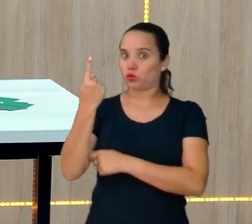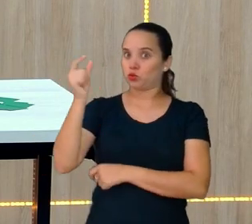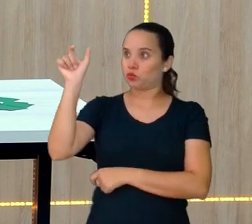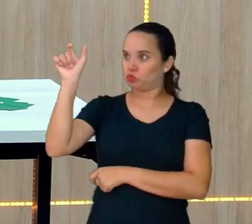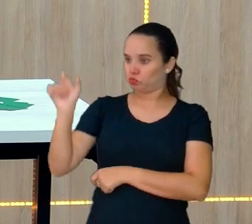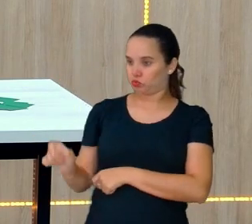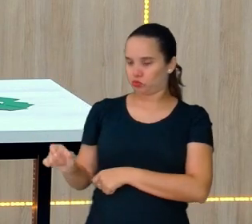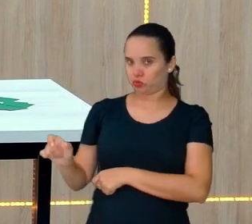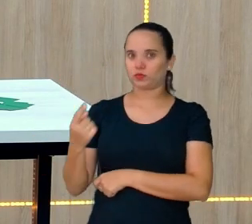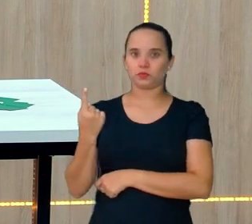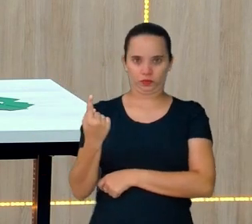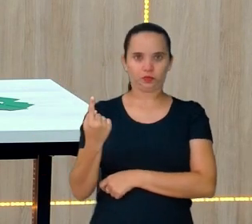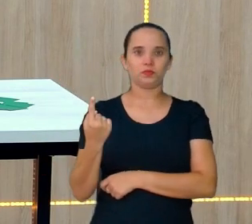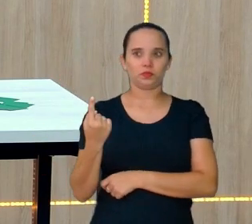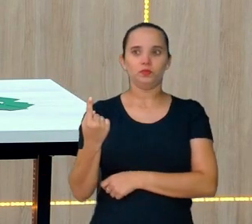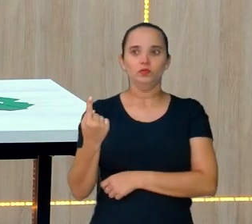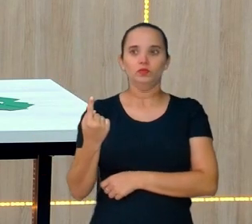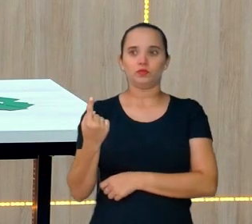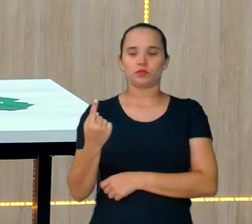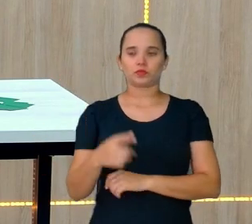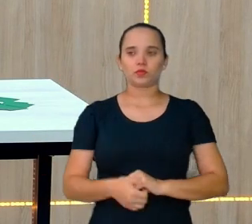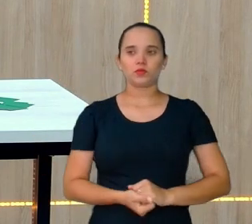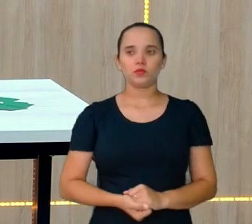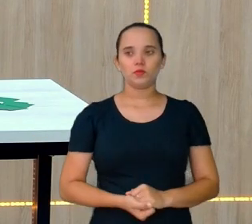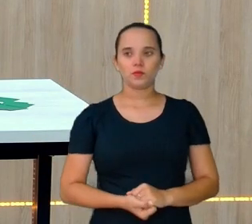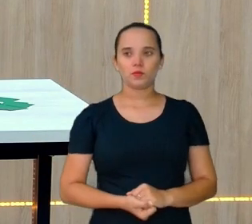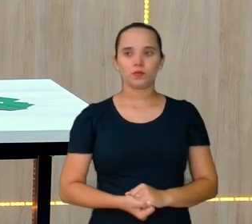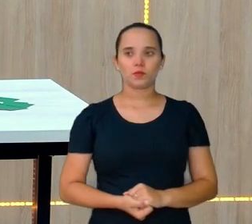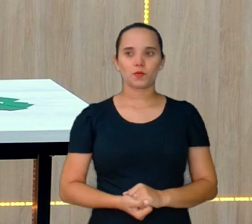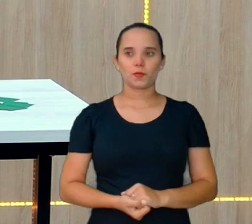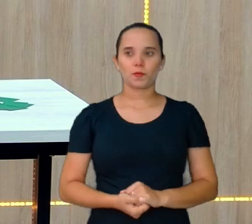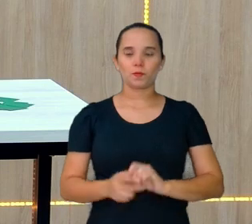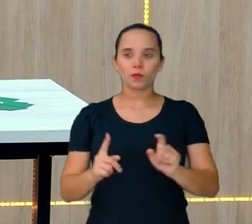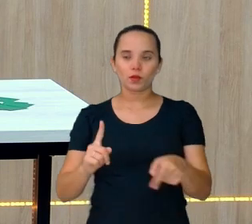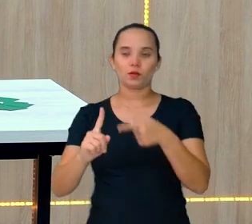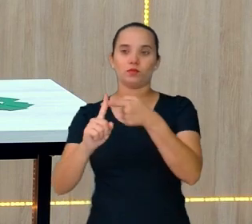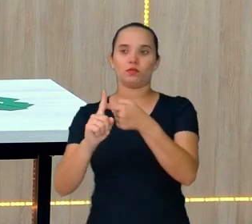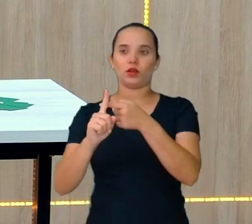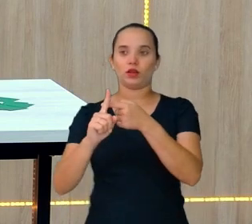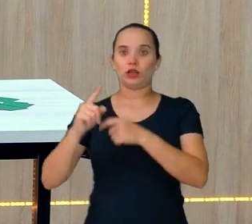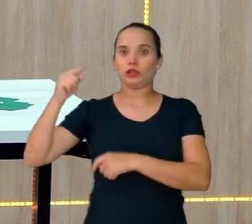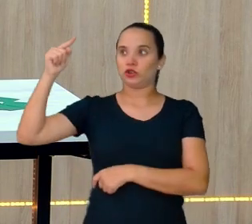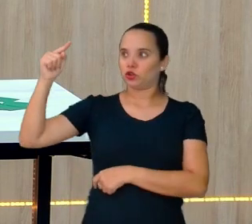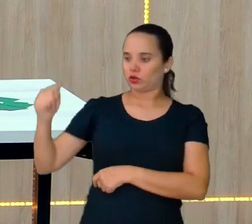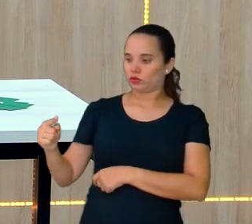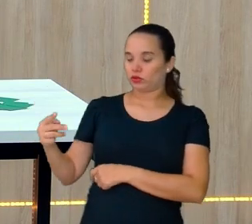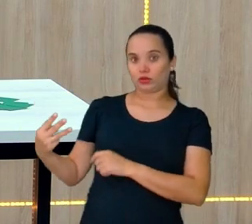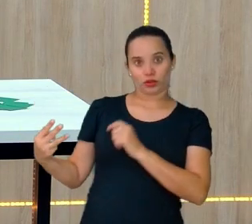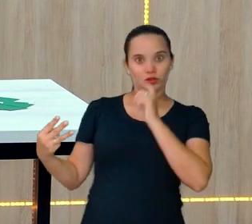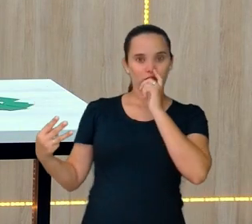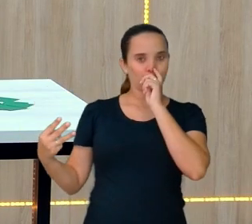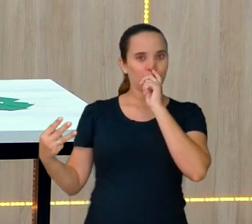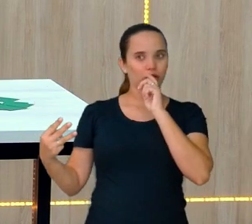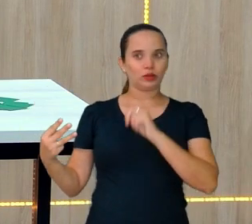1 desse pedacinho aqui. Somando com 3.